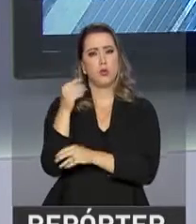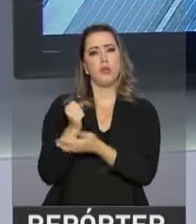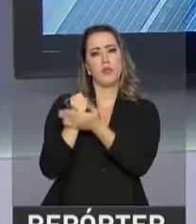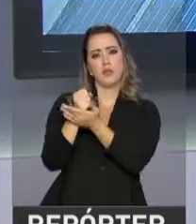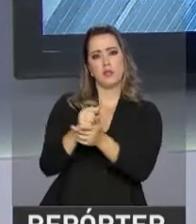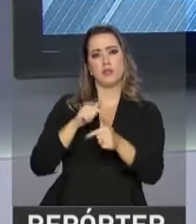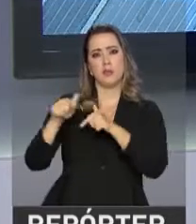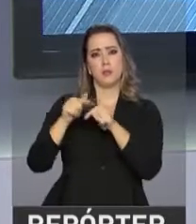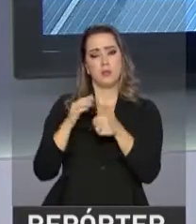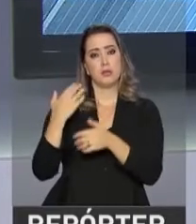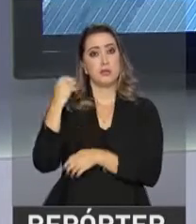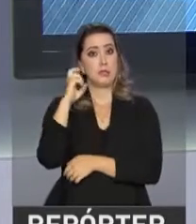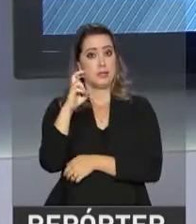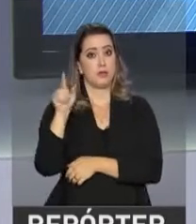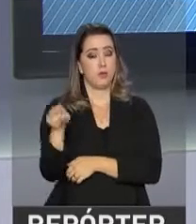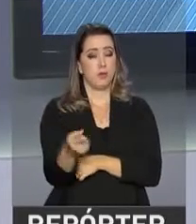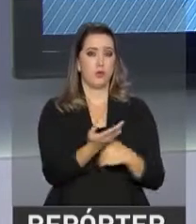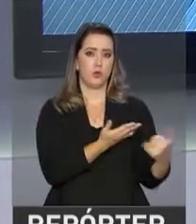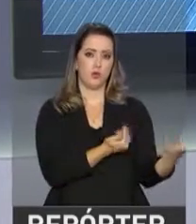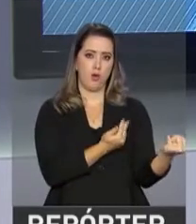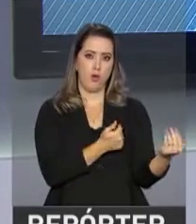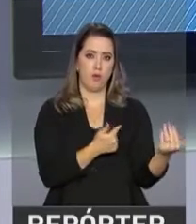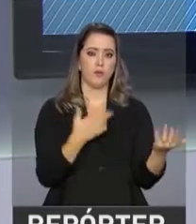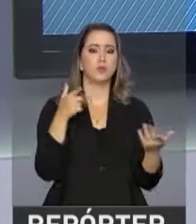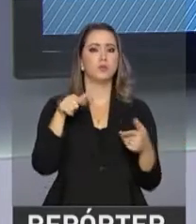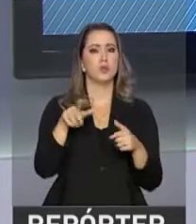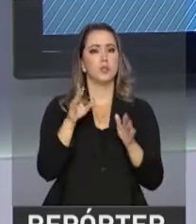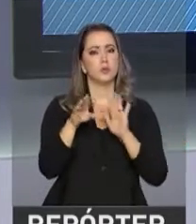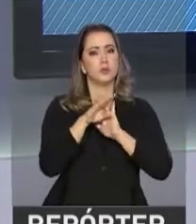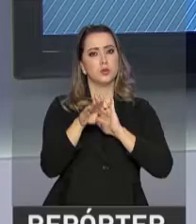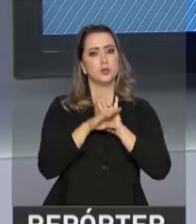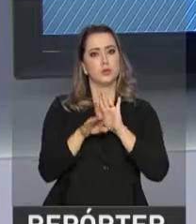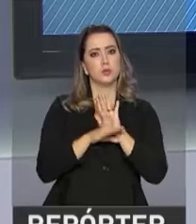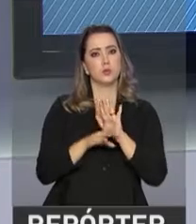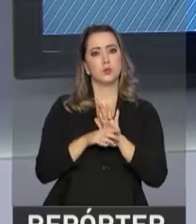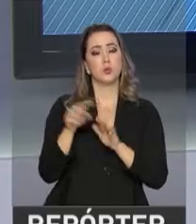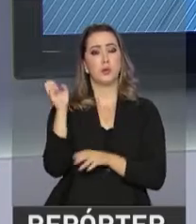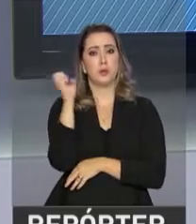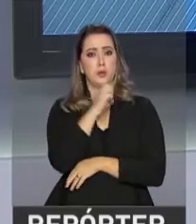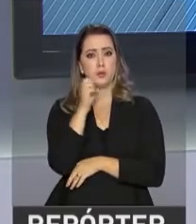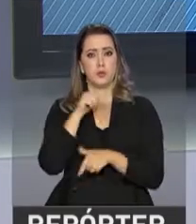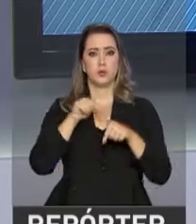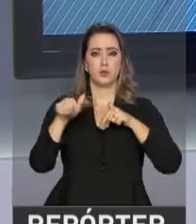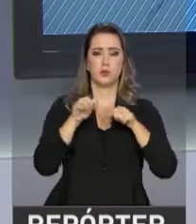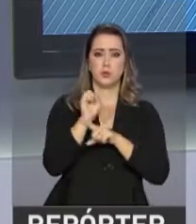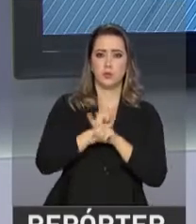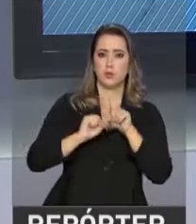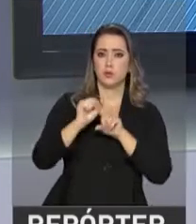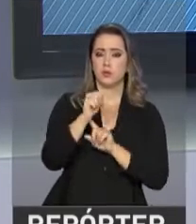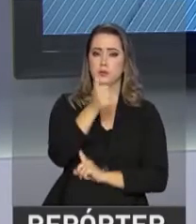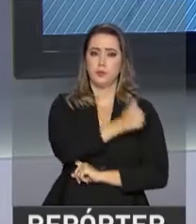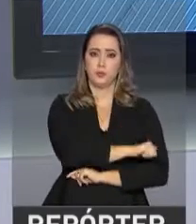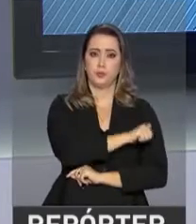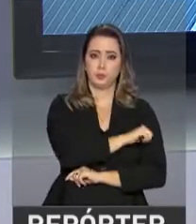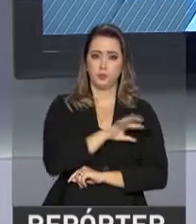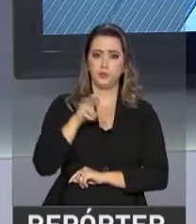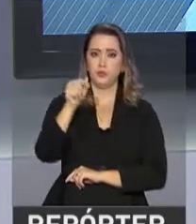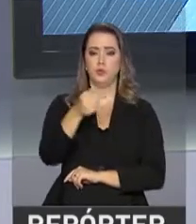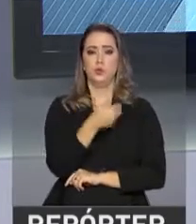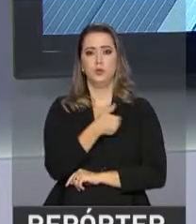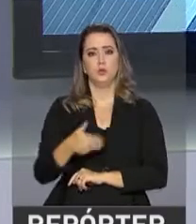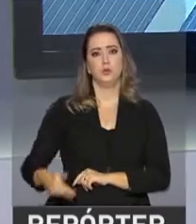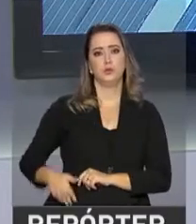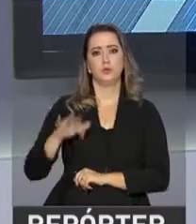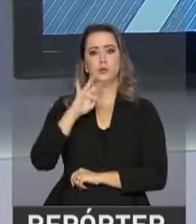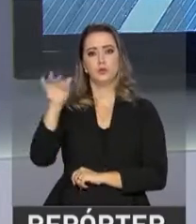trabalho para cerca de 5 mil jovens. A medida faz parte do Programa Emergencial de Ações Sociais para o Rio de Janeiro. No total,